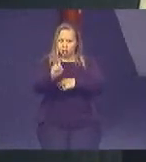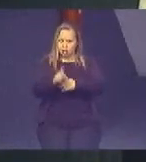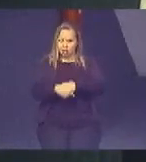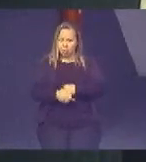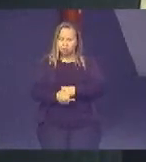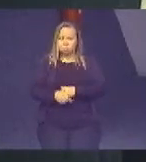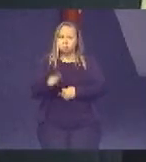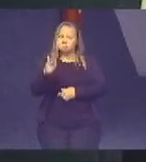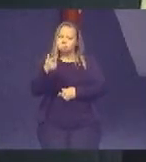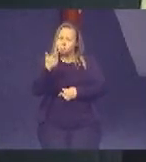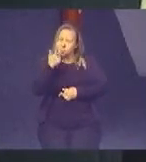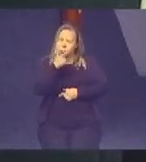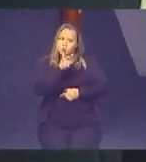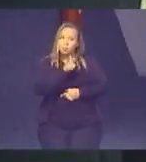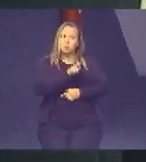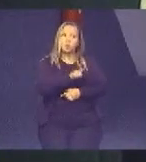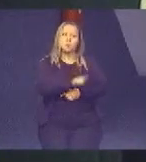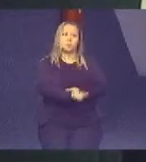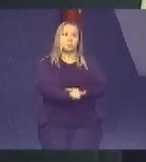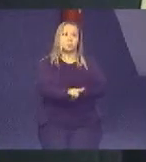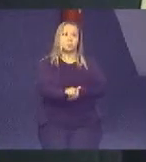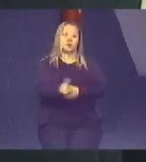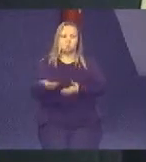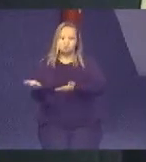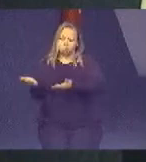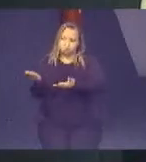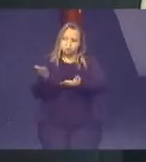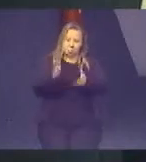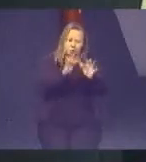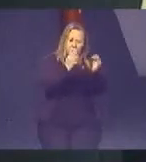aquela família. Então, nem sempre